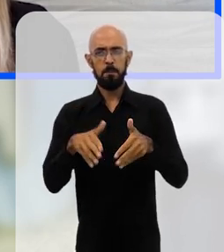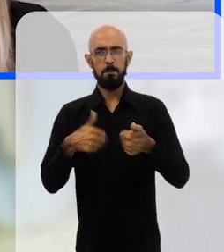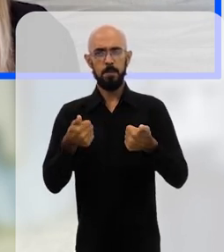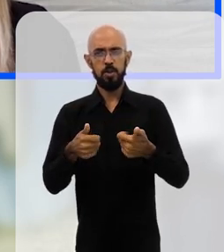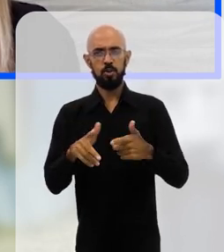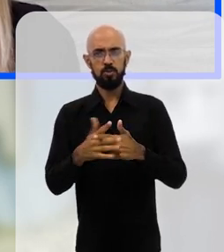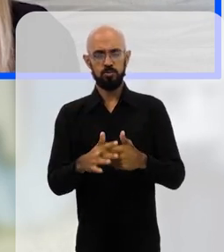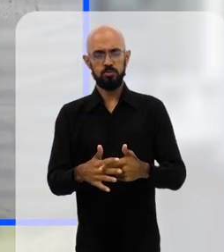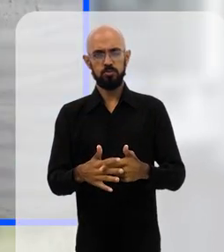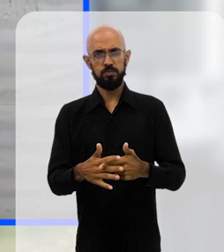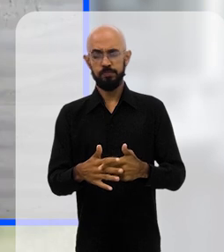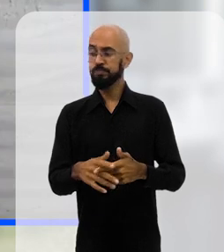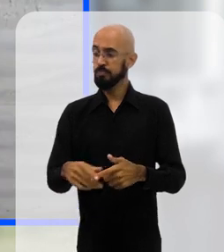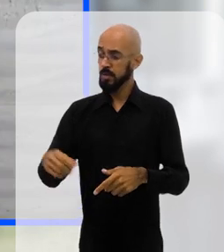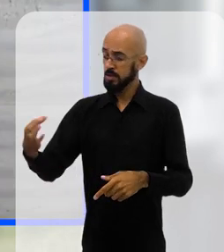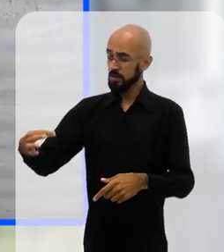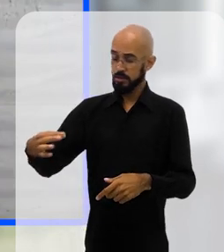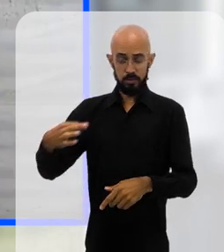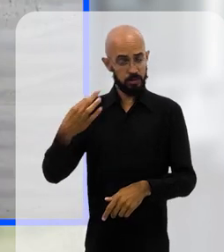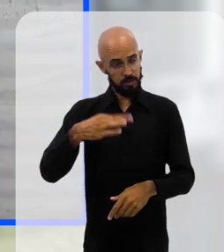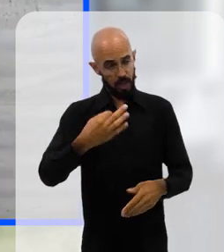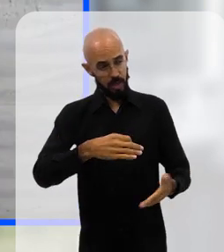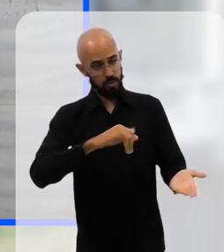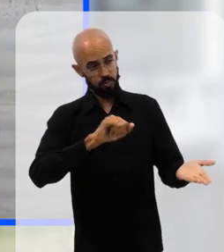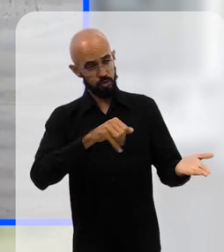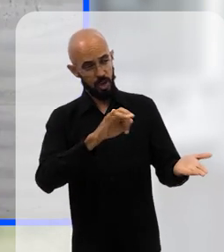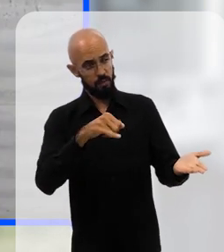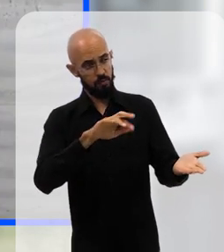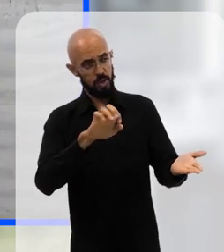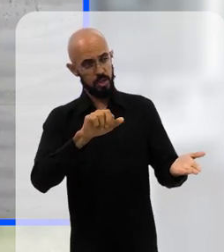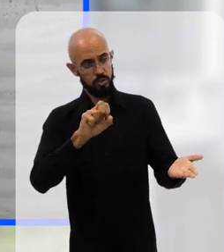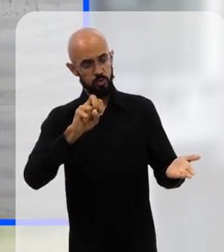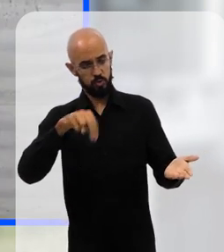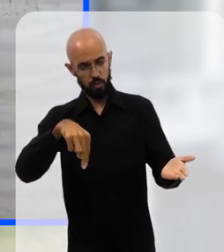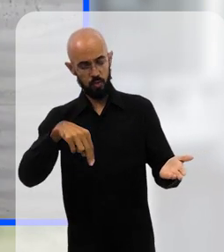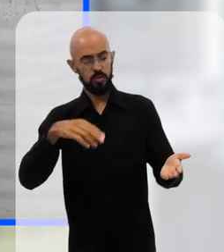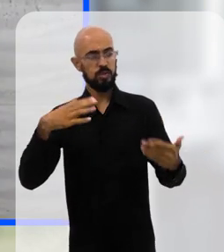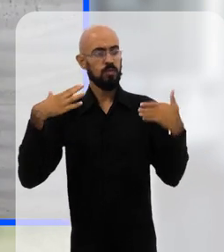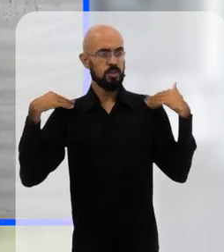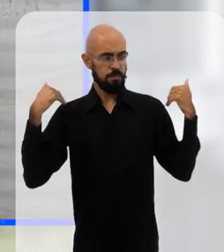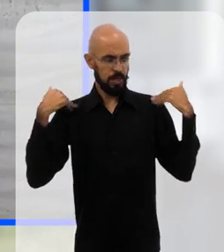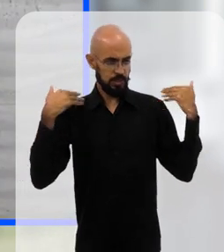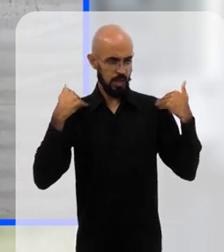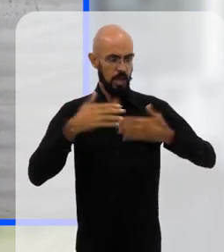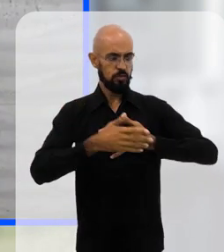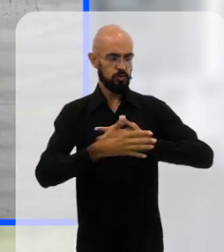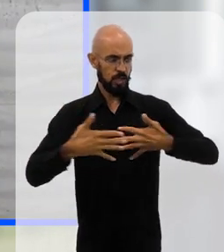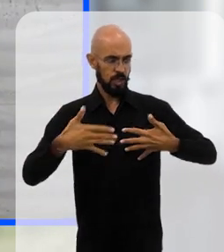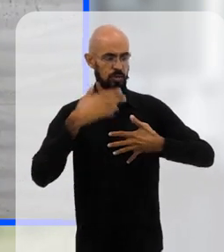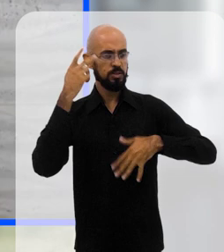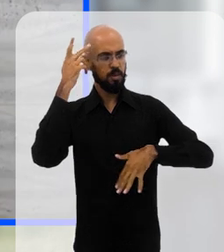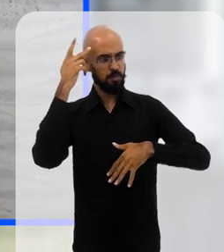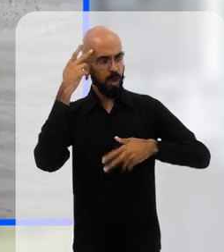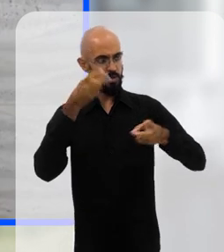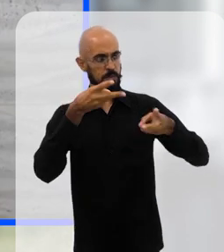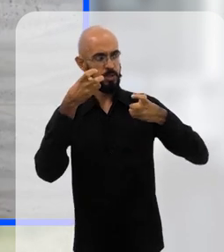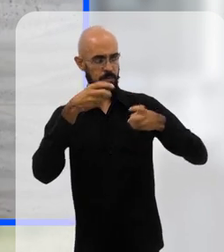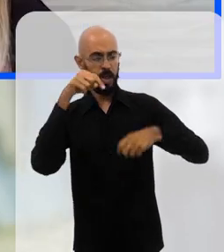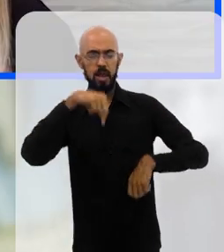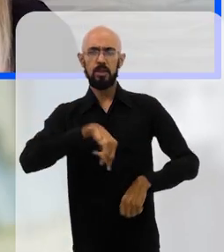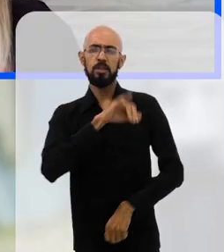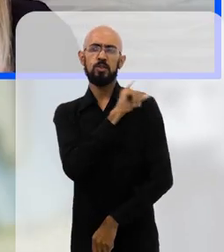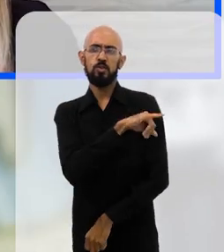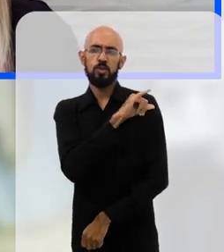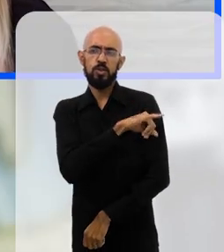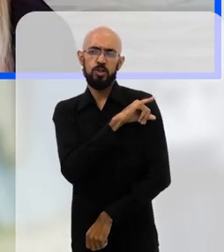desigualdades. Jefferson, você falou aí de São Paulo, caminhando no centro de São Paulo, que você consegue observar pessoas em situação de rua.